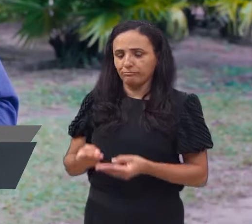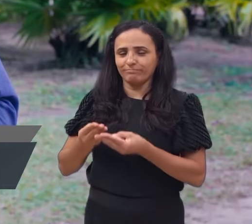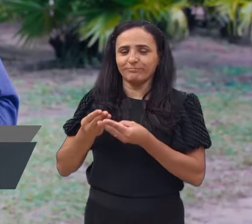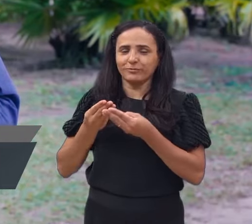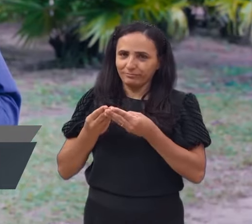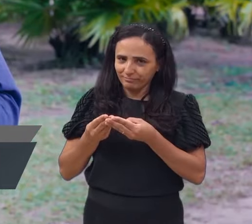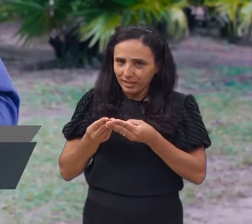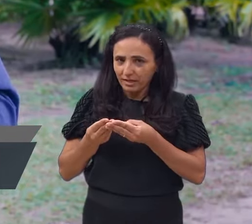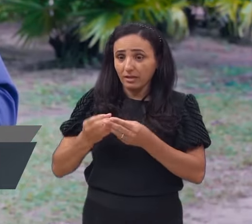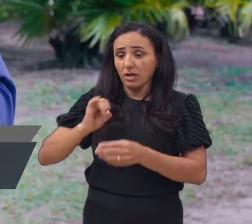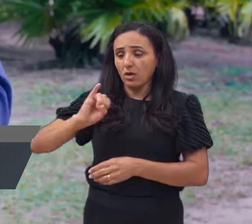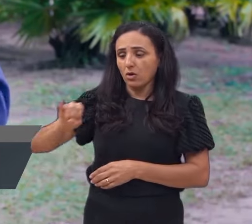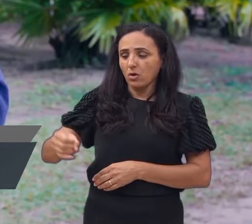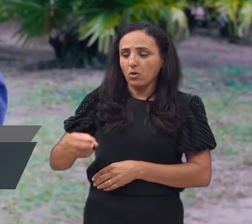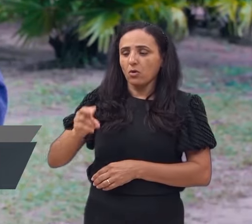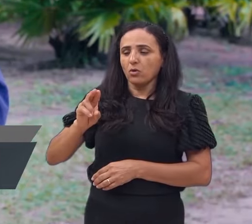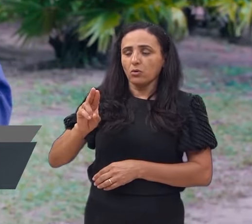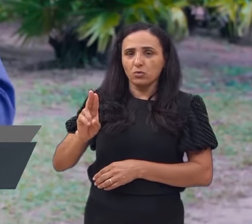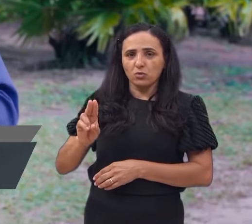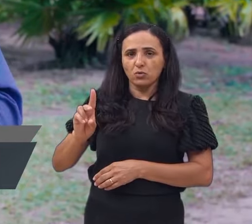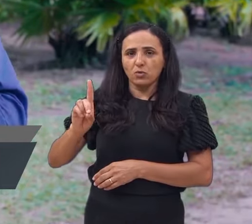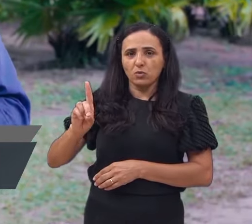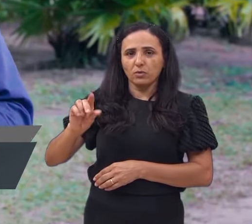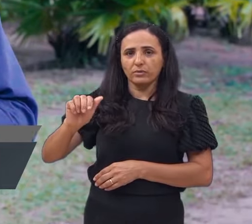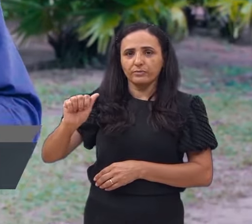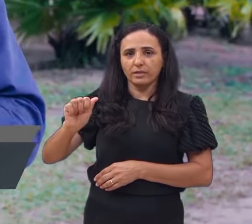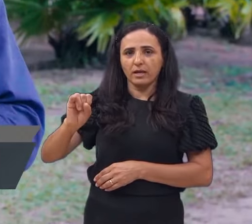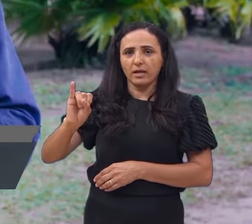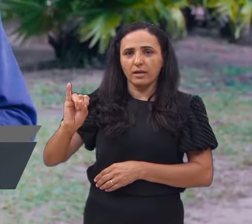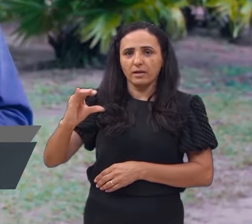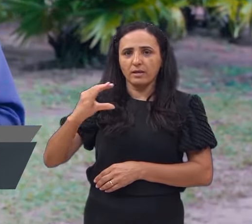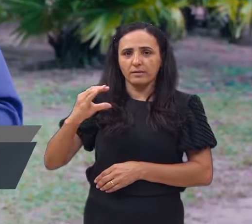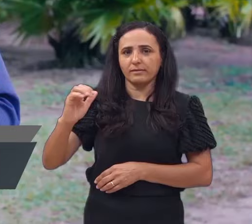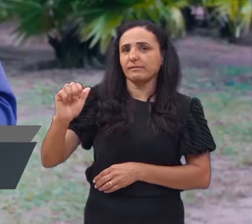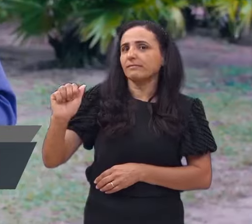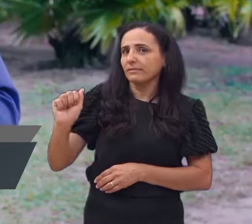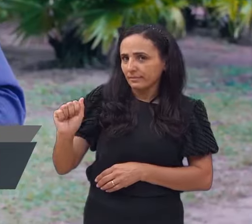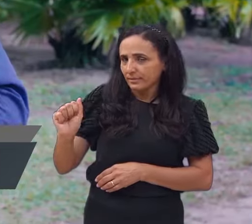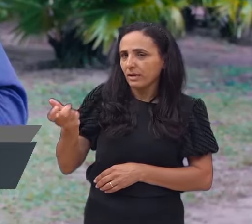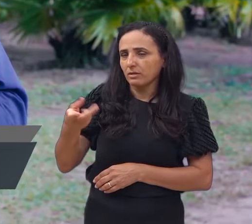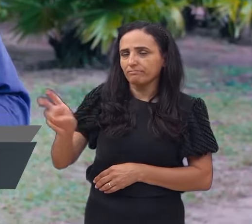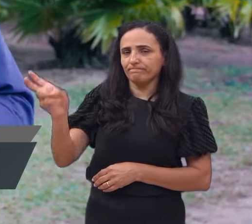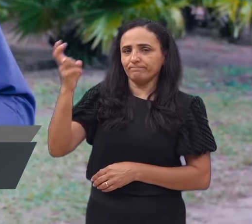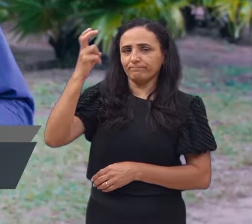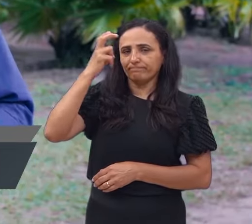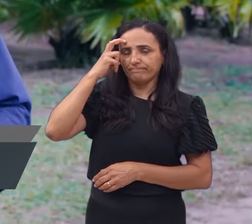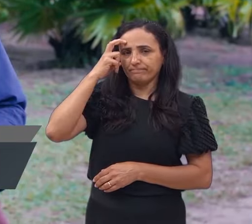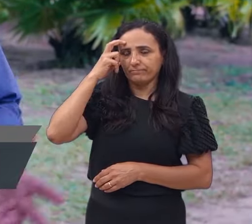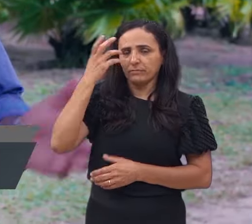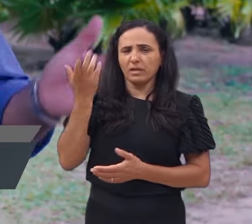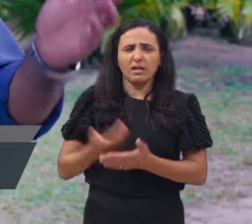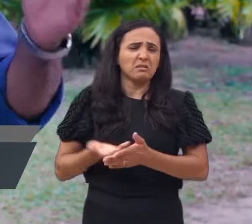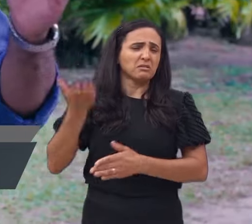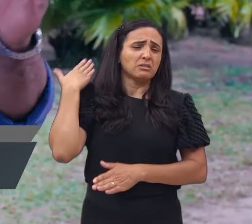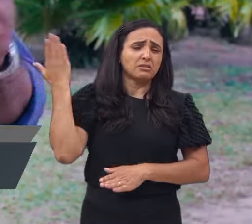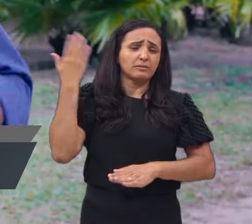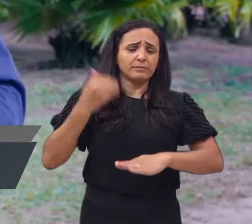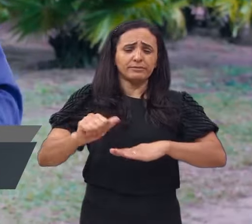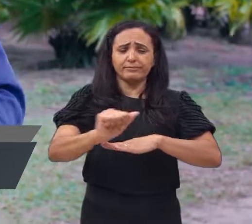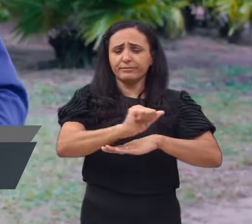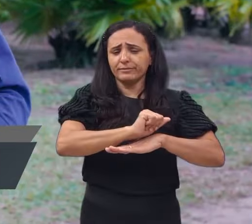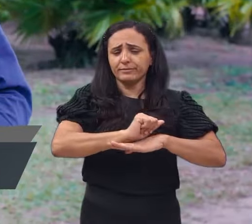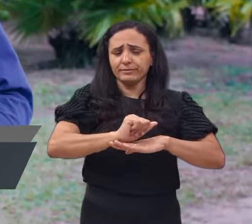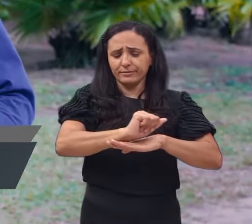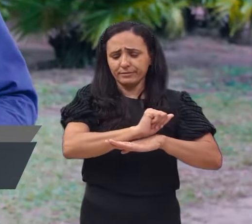sempre estamos a meditar, uma cultura judaica cristã, observe que a importância do nome, desde os dias de